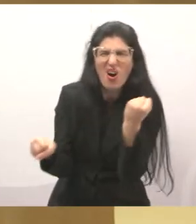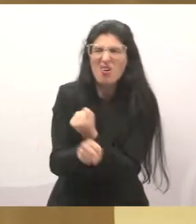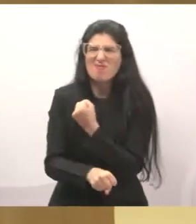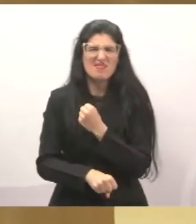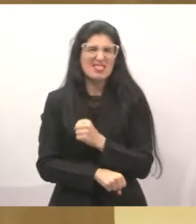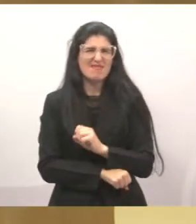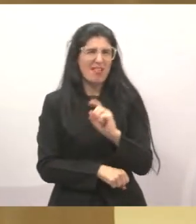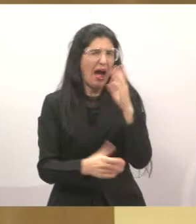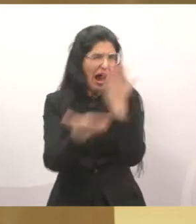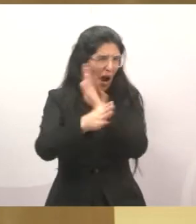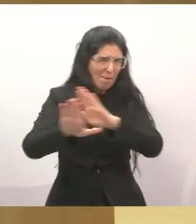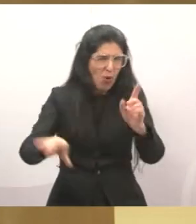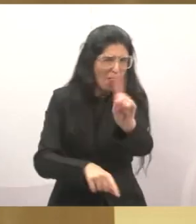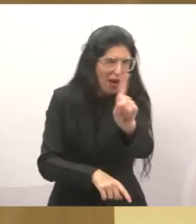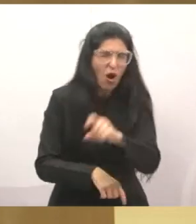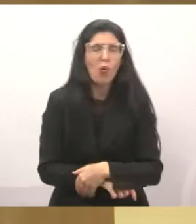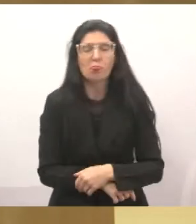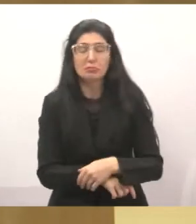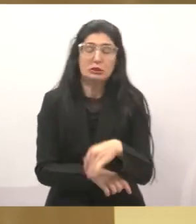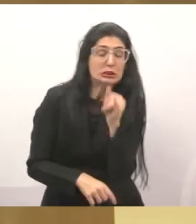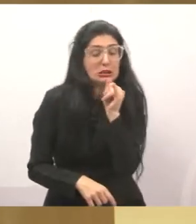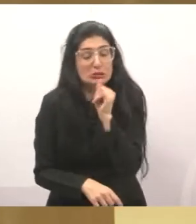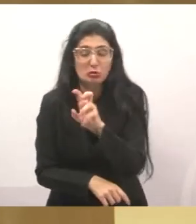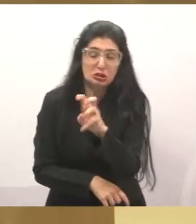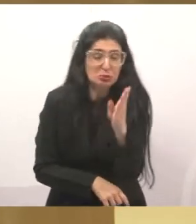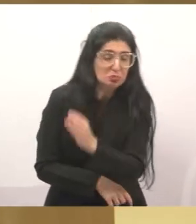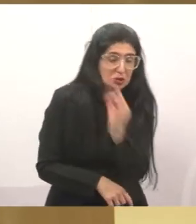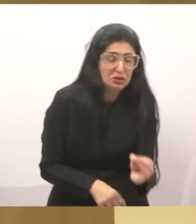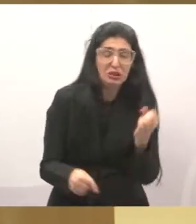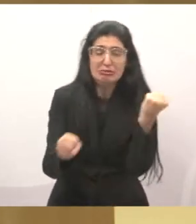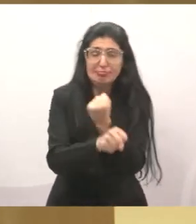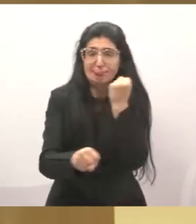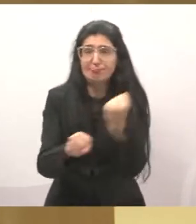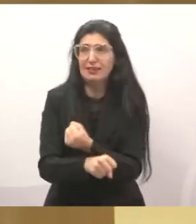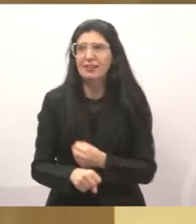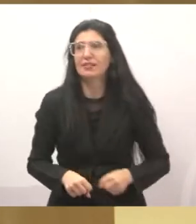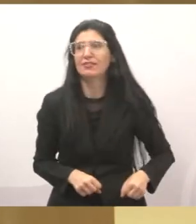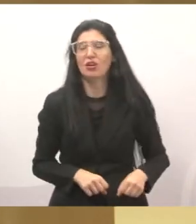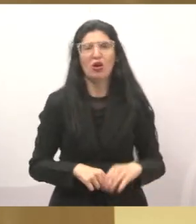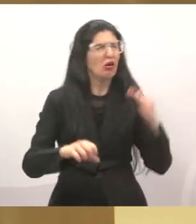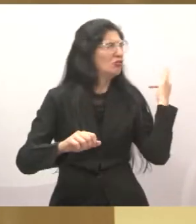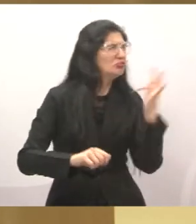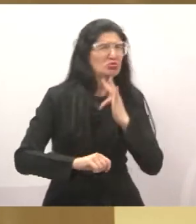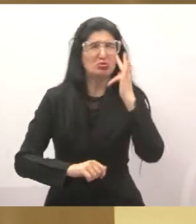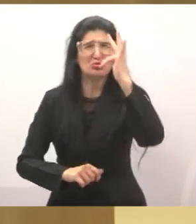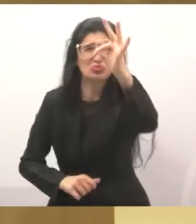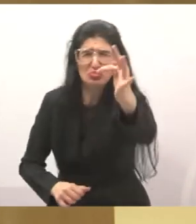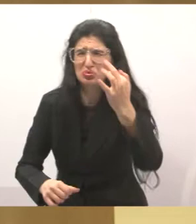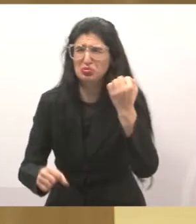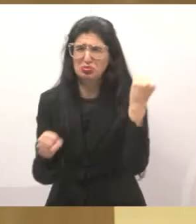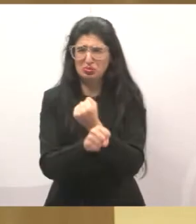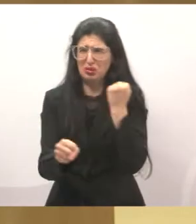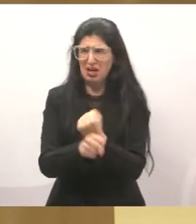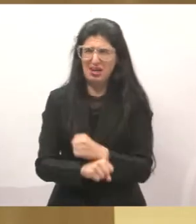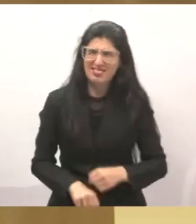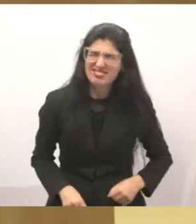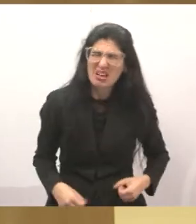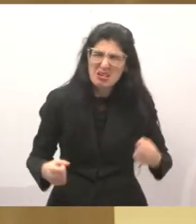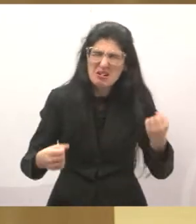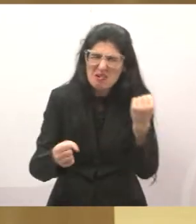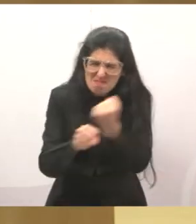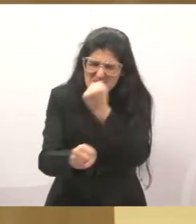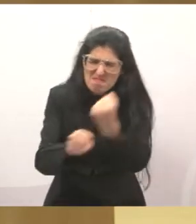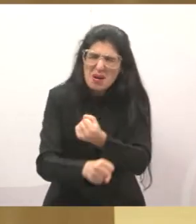realizado. Quer dizer, eu estou divulgando algo que ainda vai acontecer. Gente, eu preciso gastar dinheiro com